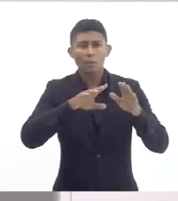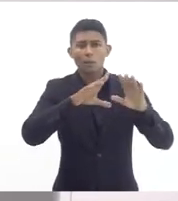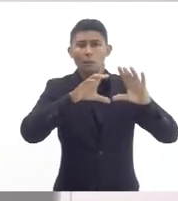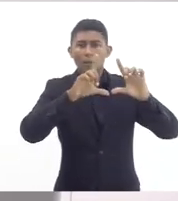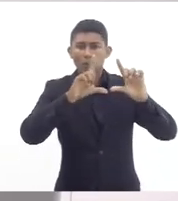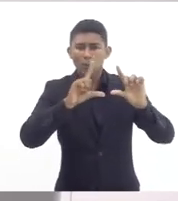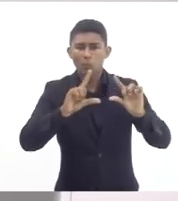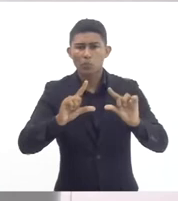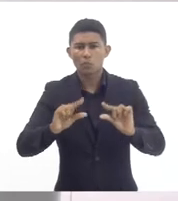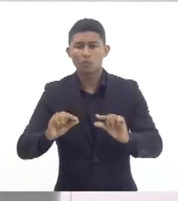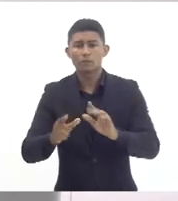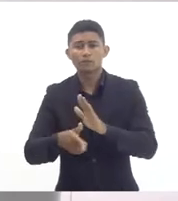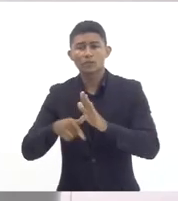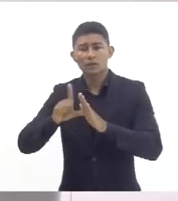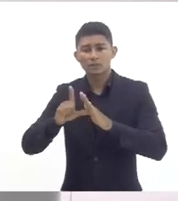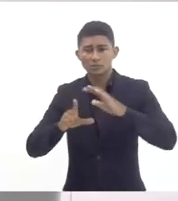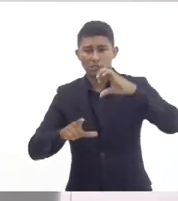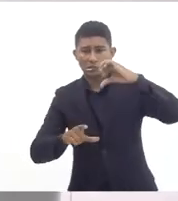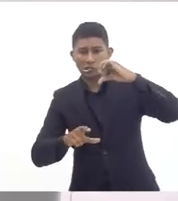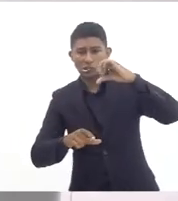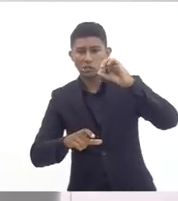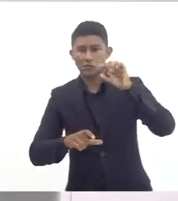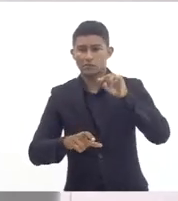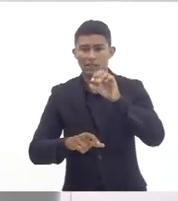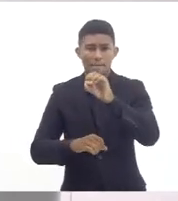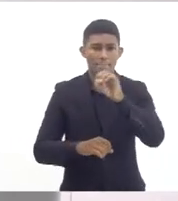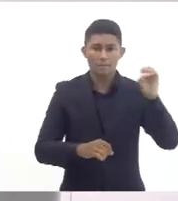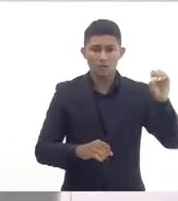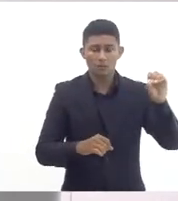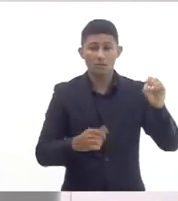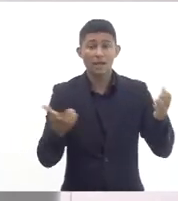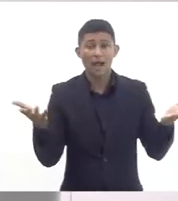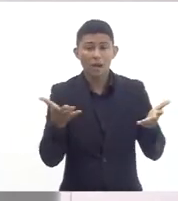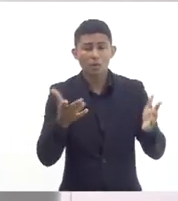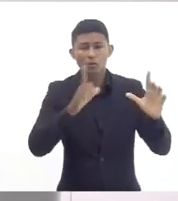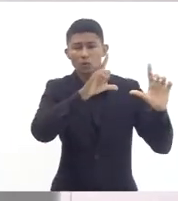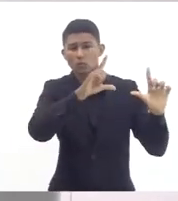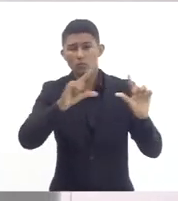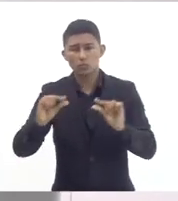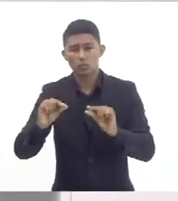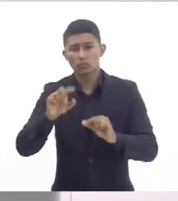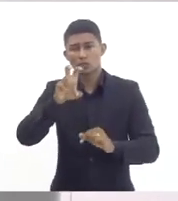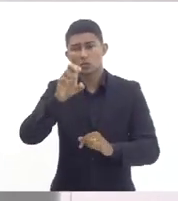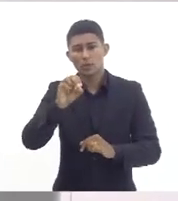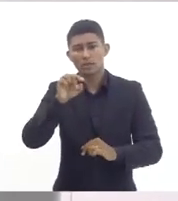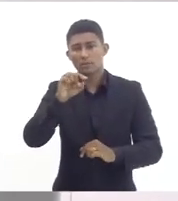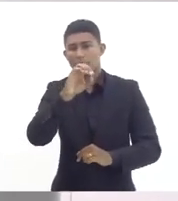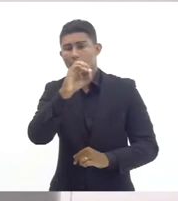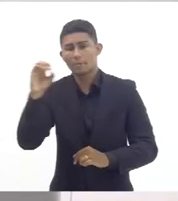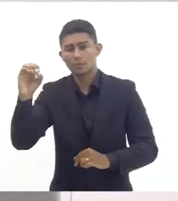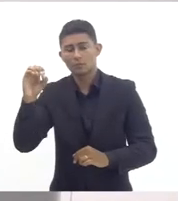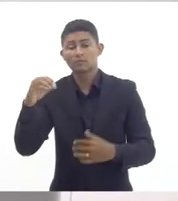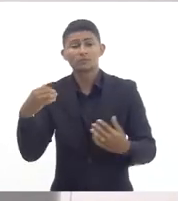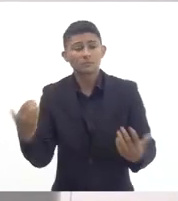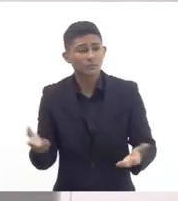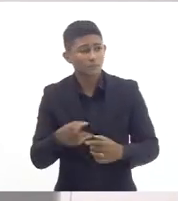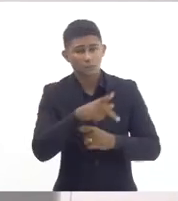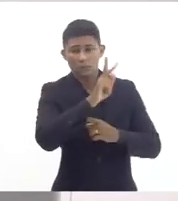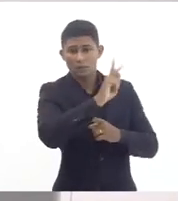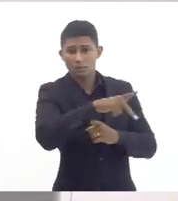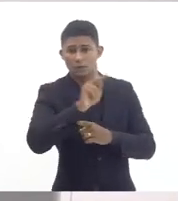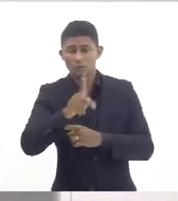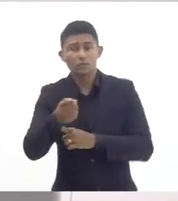então sendo assim isso vai afetar em que você vai ter poucos professores na rede